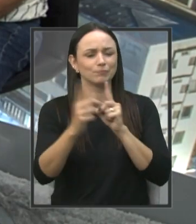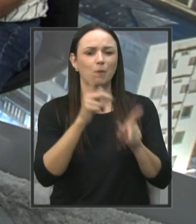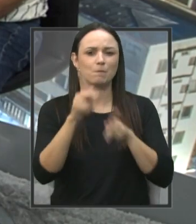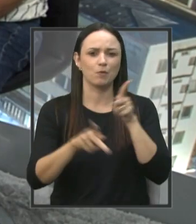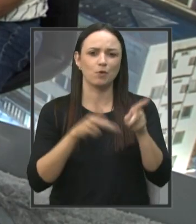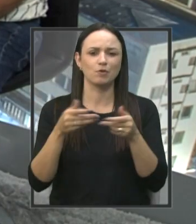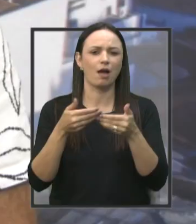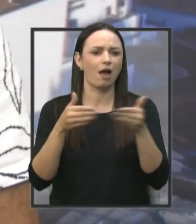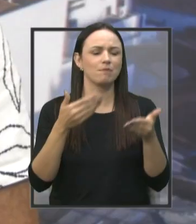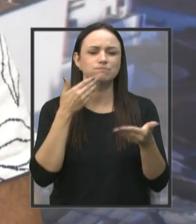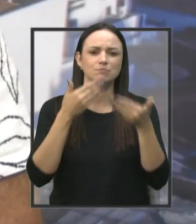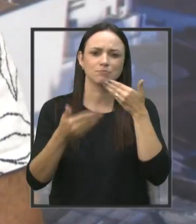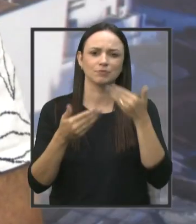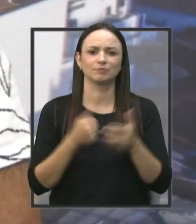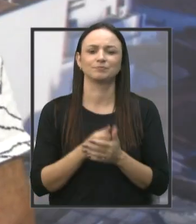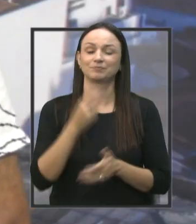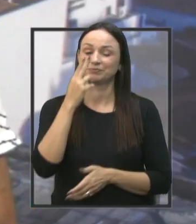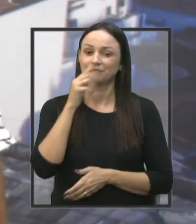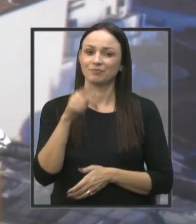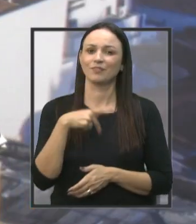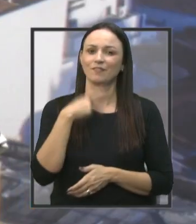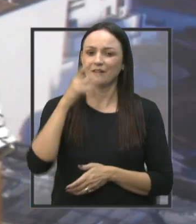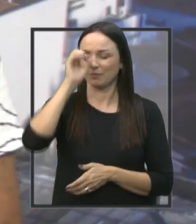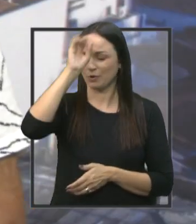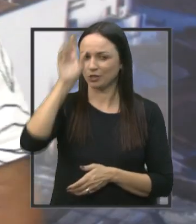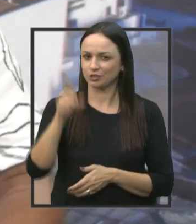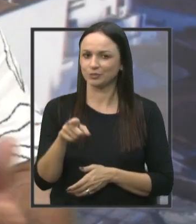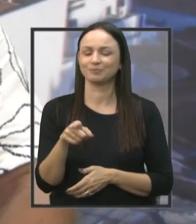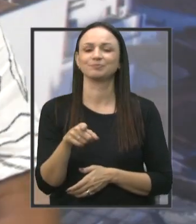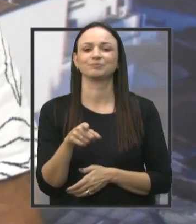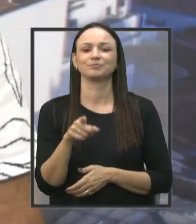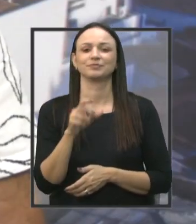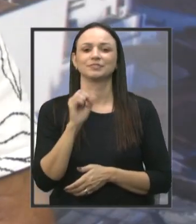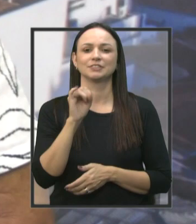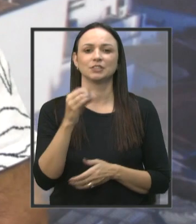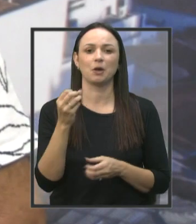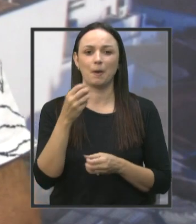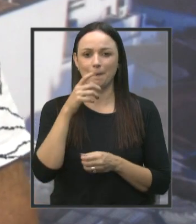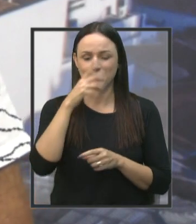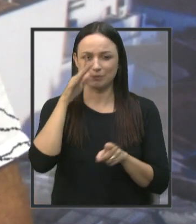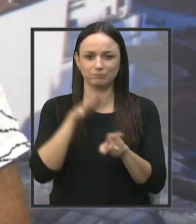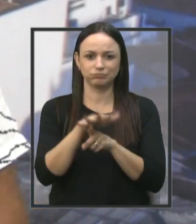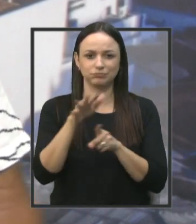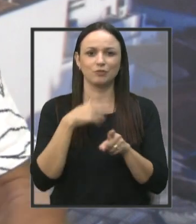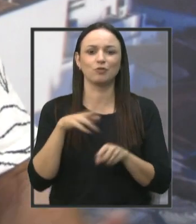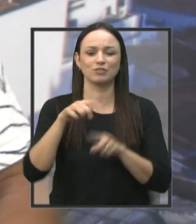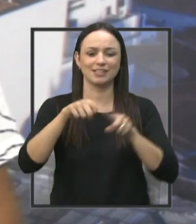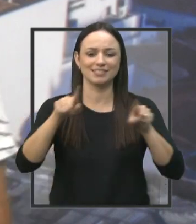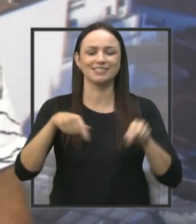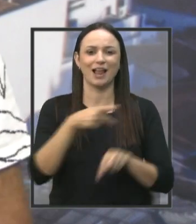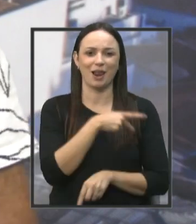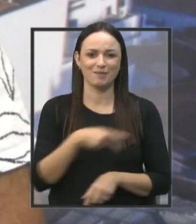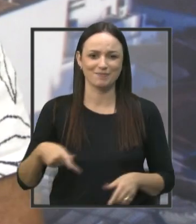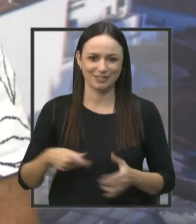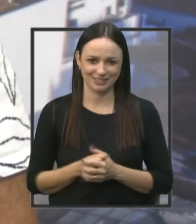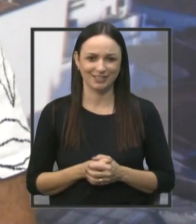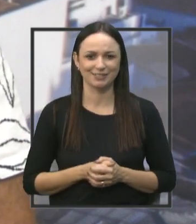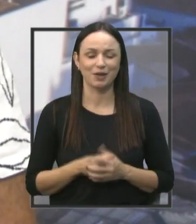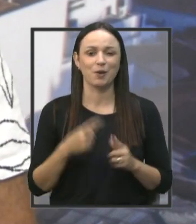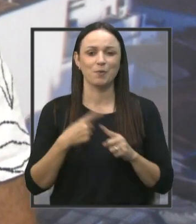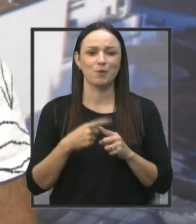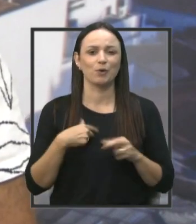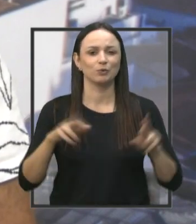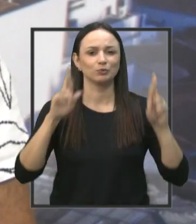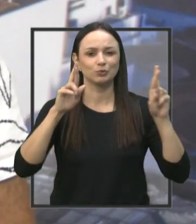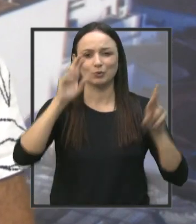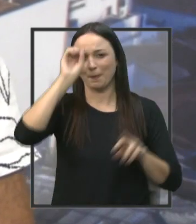aberto às reivindicações. Leandro, eu falei pro Moretti, você falou assim, Moretti, se ele tá muito aqui, eu vou usar a sala da presidência, tá? Então, porque, né? Porque eu torço muito